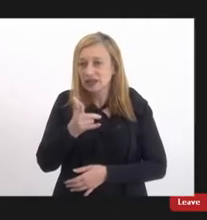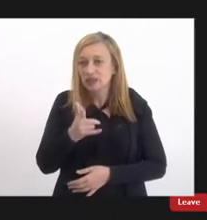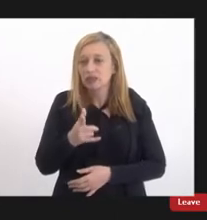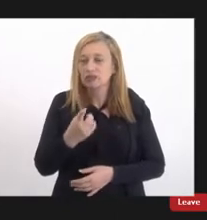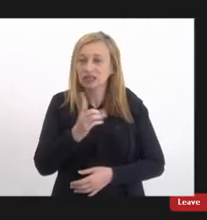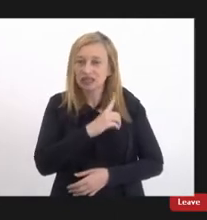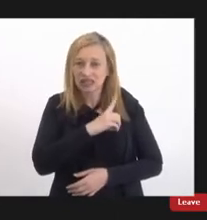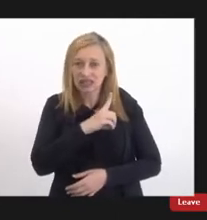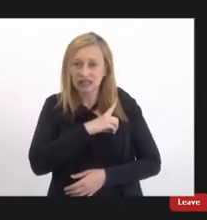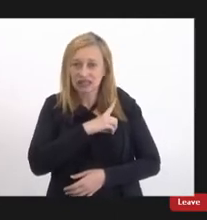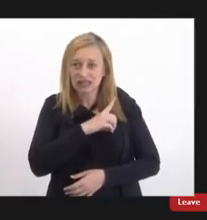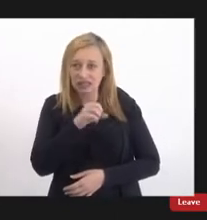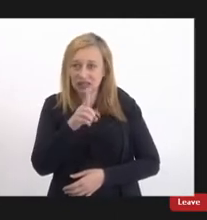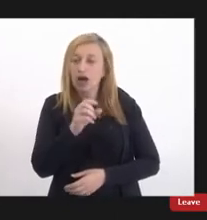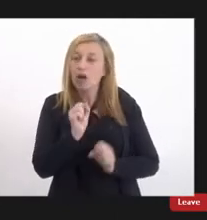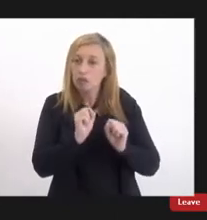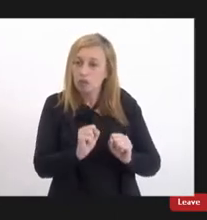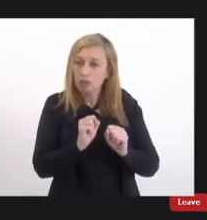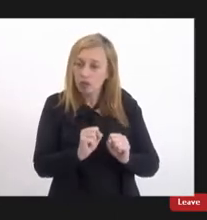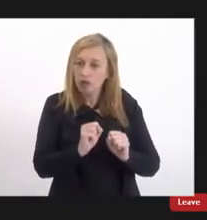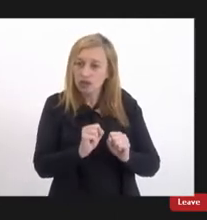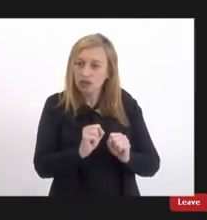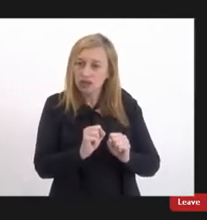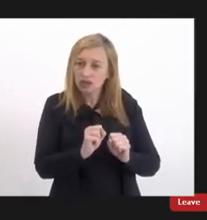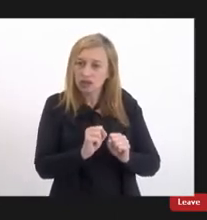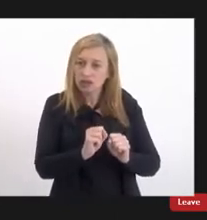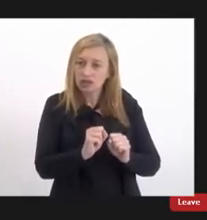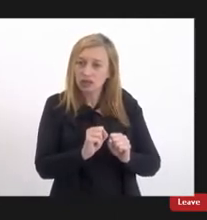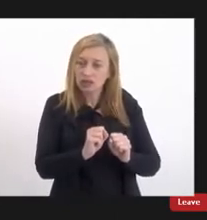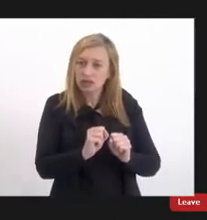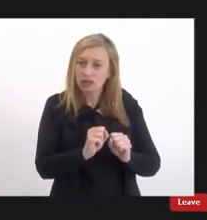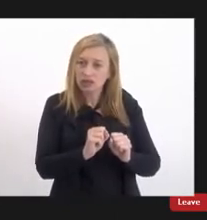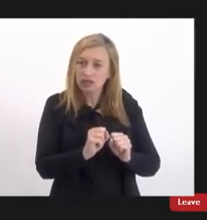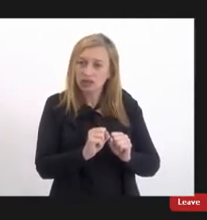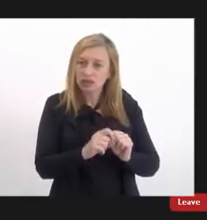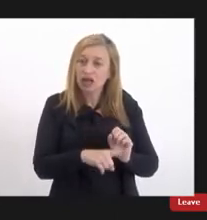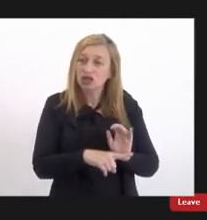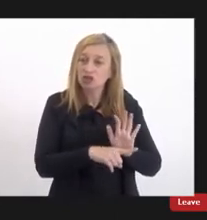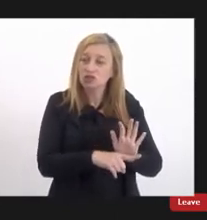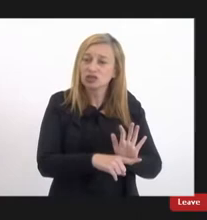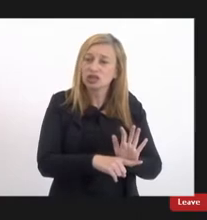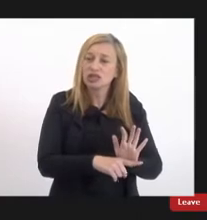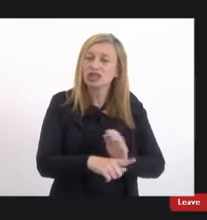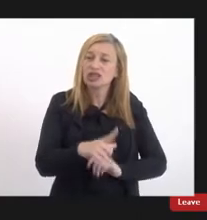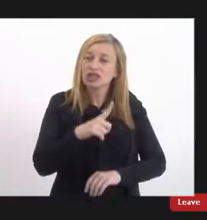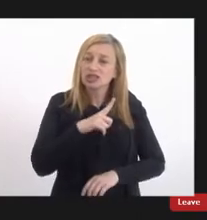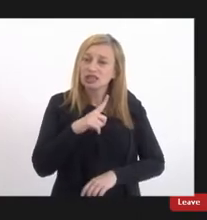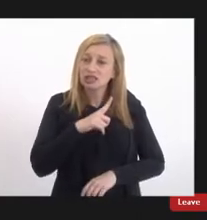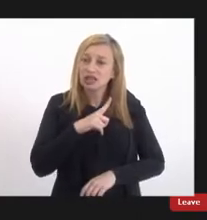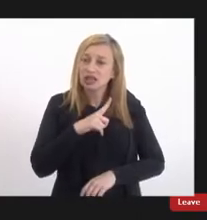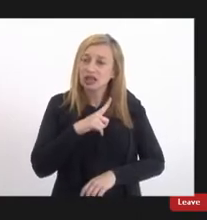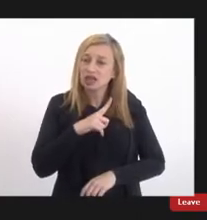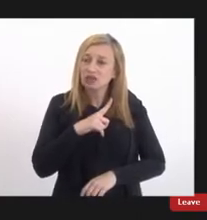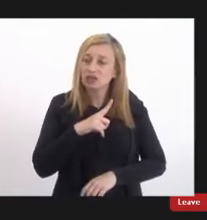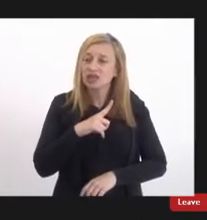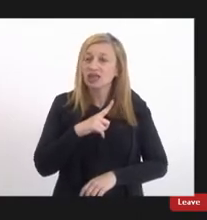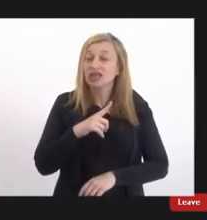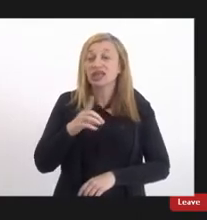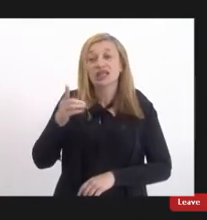delegacia ela pode estar beneficiando a quem tem uma uma deficiência física